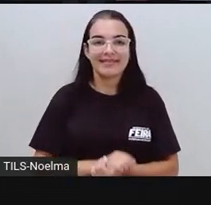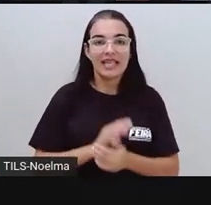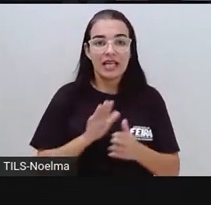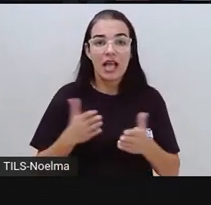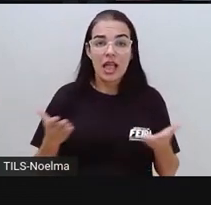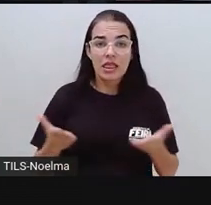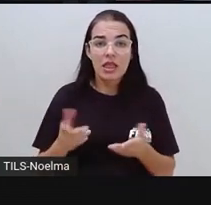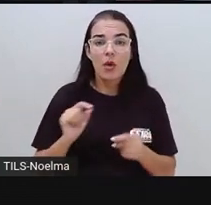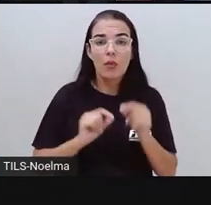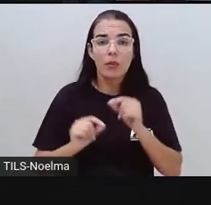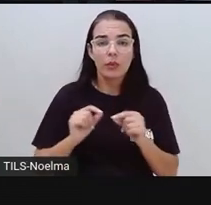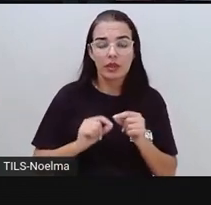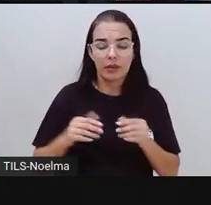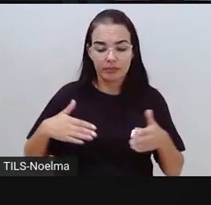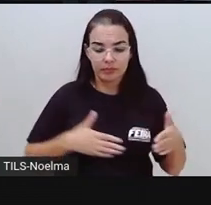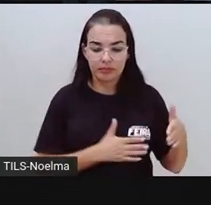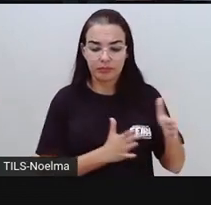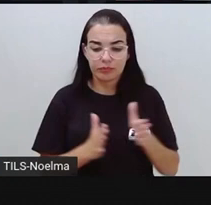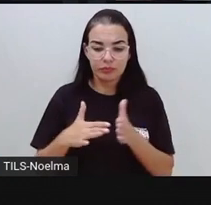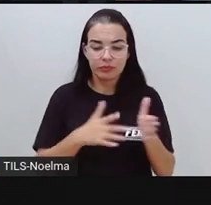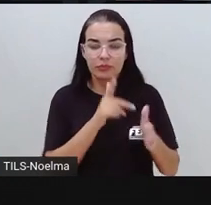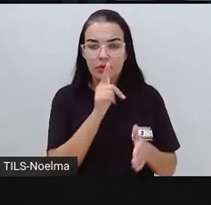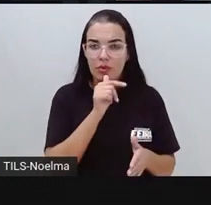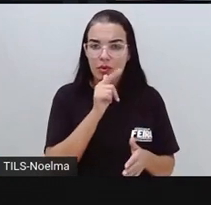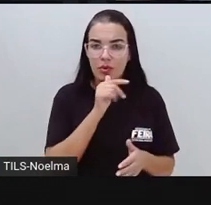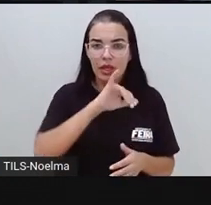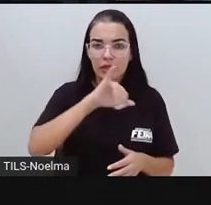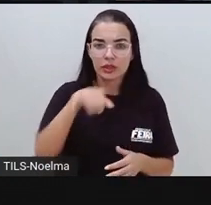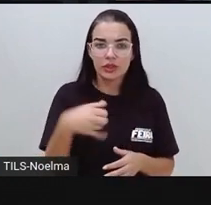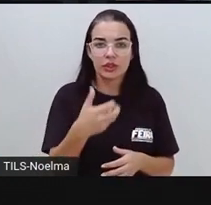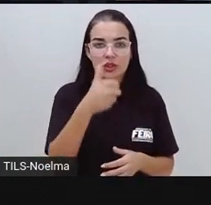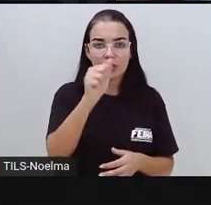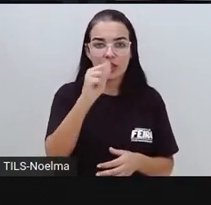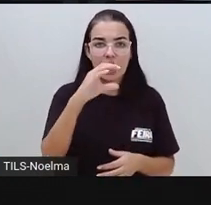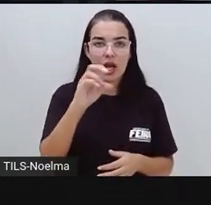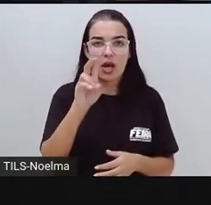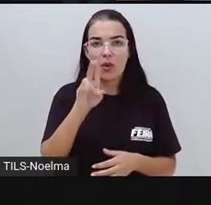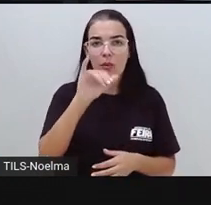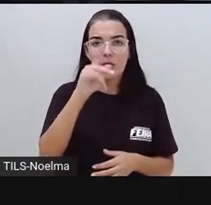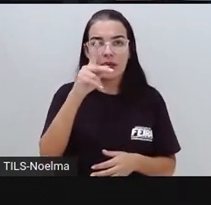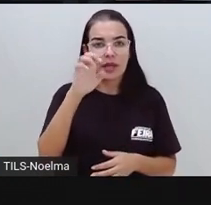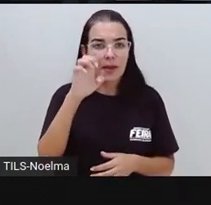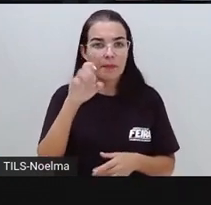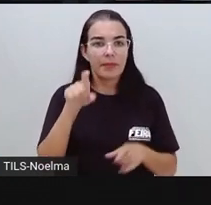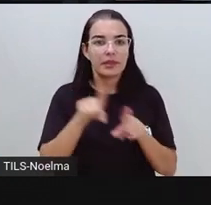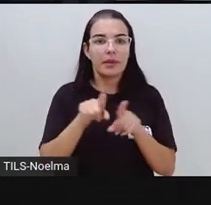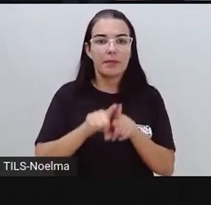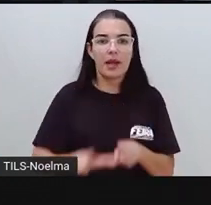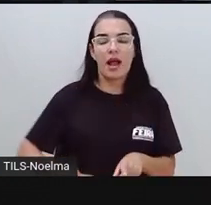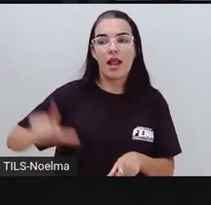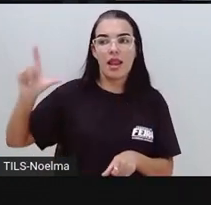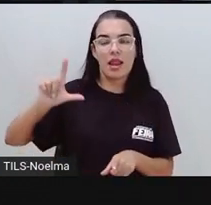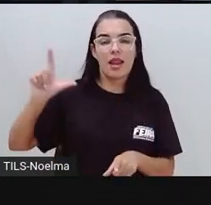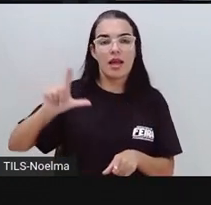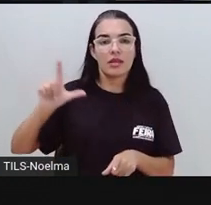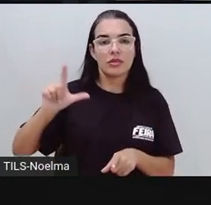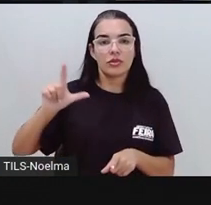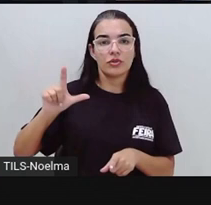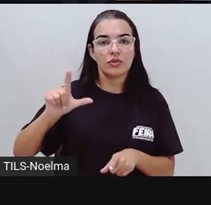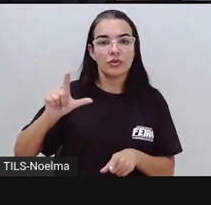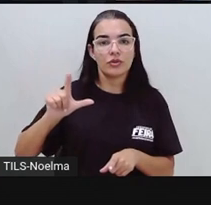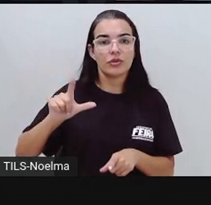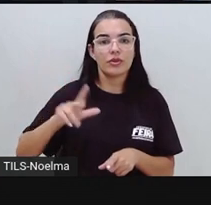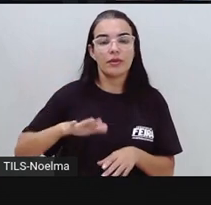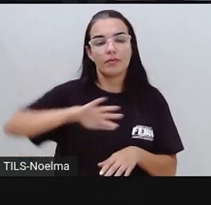Consolidada no vale do Rio Jacuípe, na borda ocidental do Recôncavo, a leste dos planaltos semiáridos.